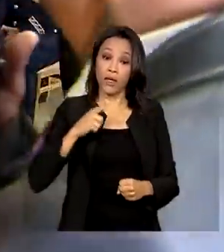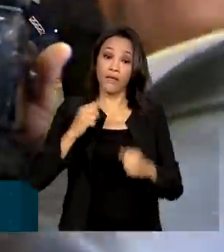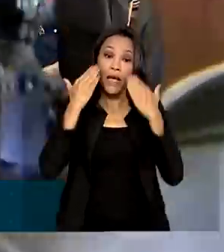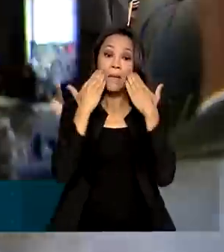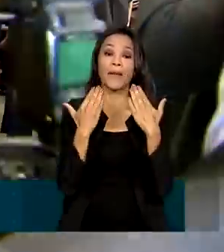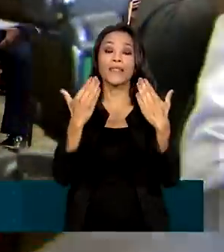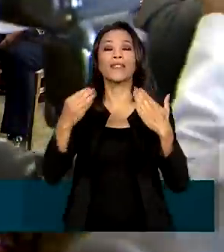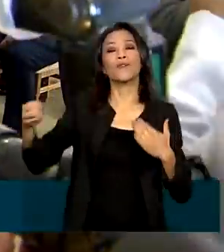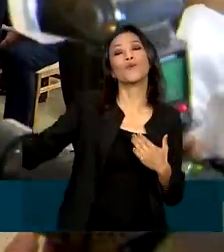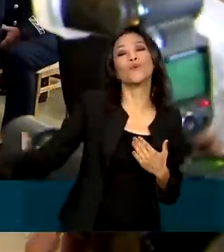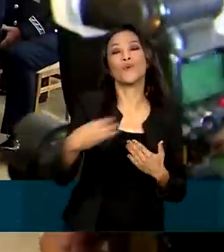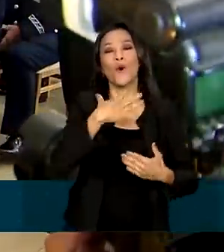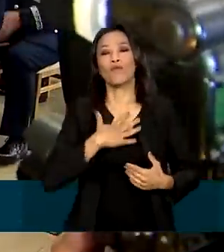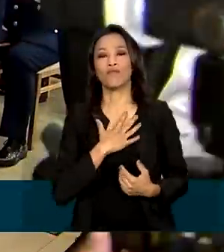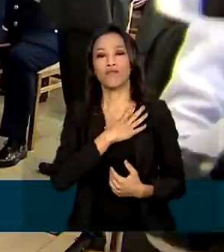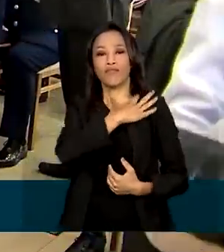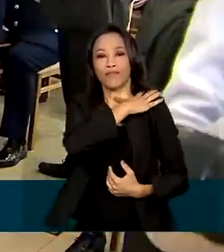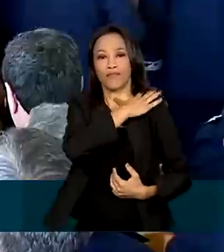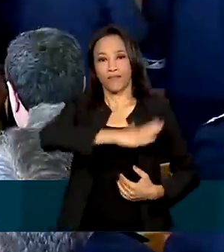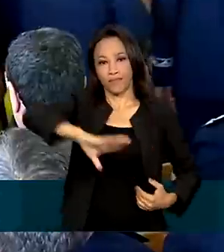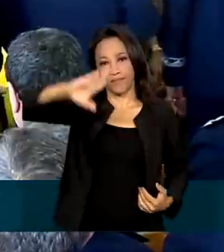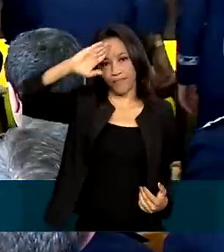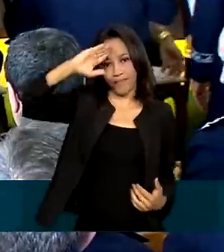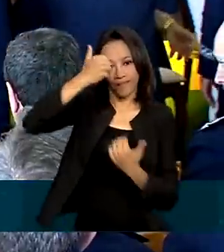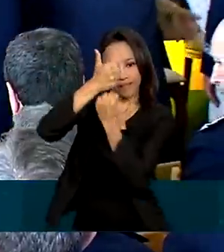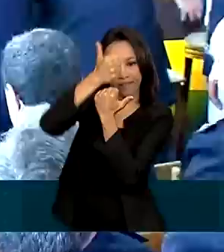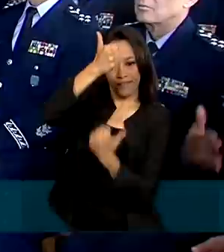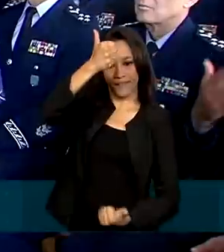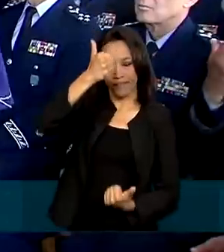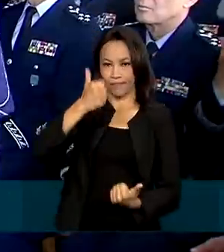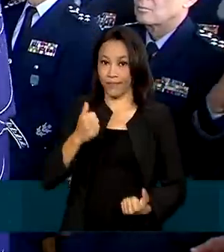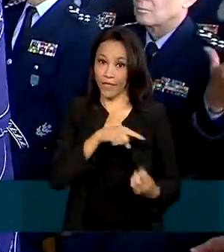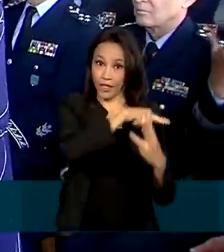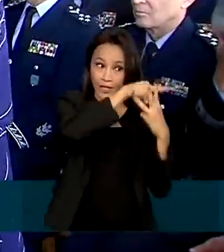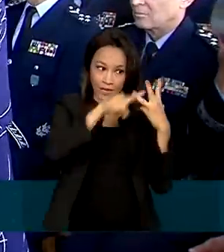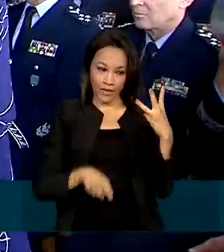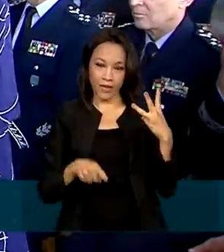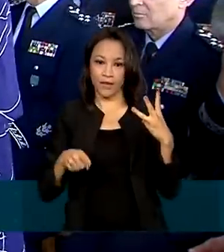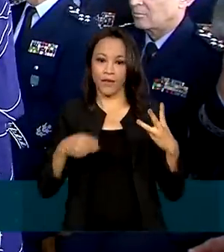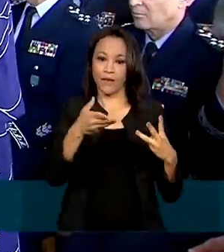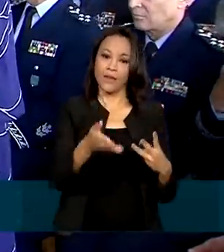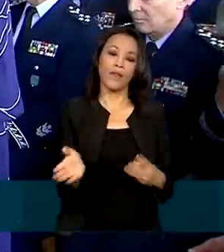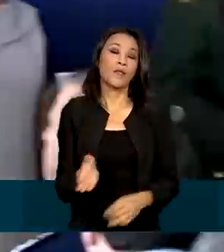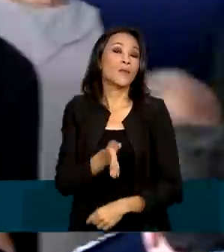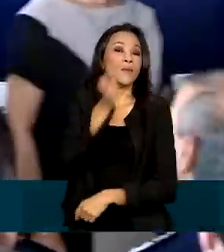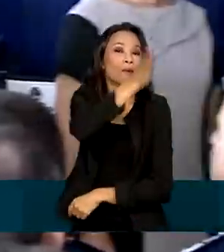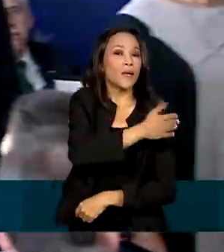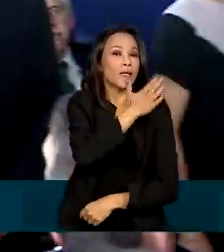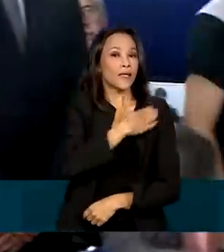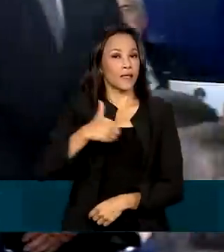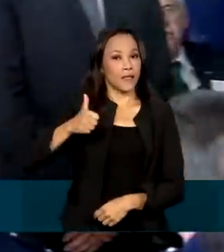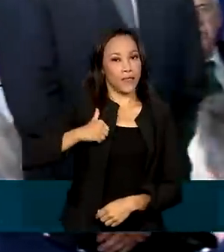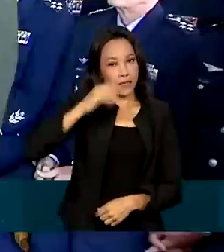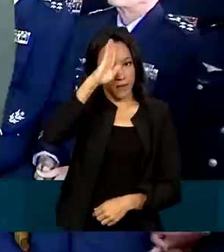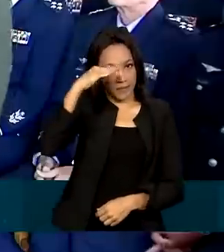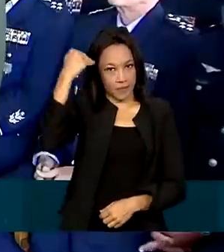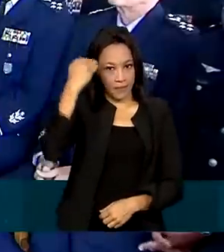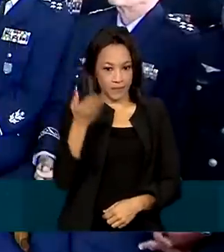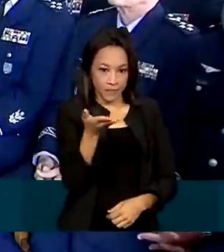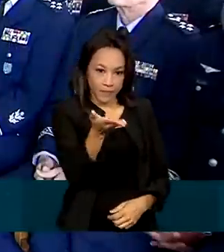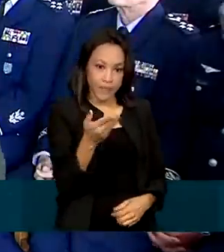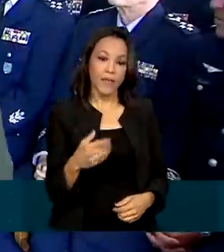dos novos oficiais generais da Marinha e da Aeronáutica. Ao lado da Primeira-Dama Michele, o presidente Bolsonaro